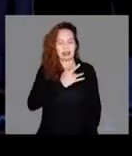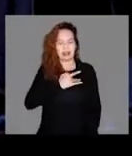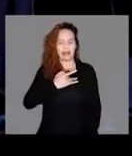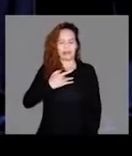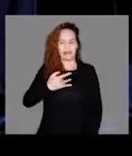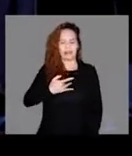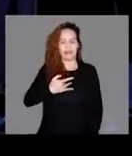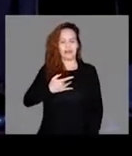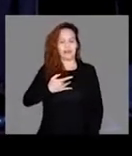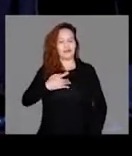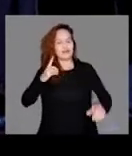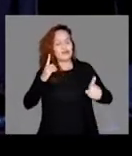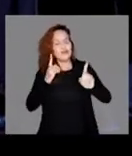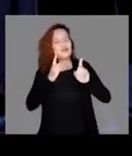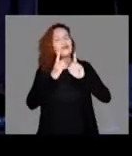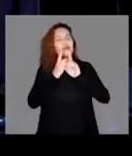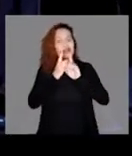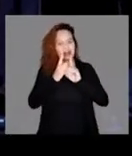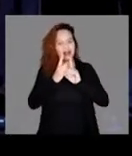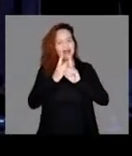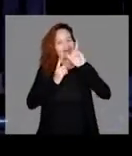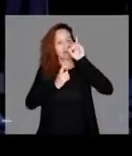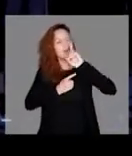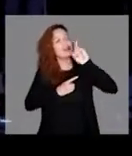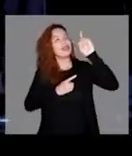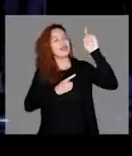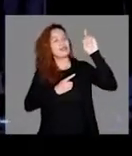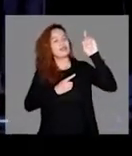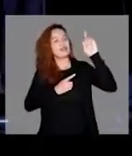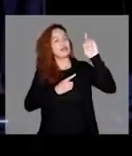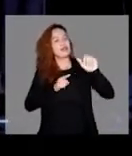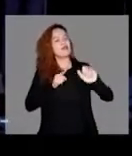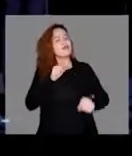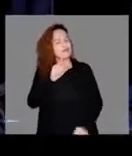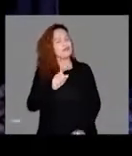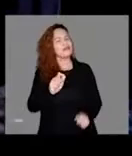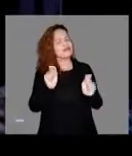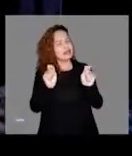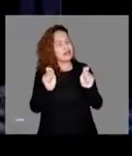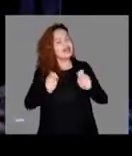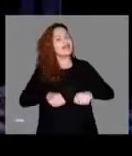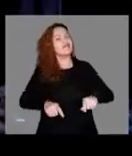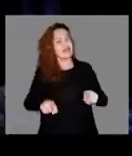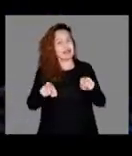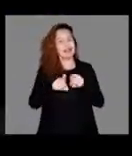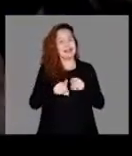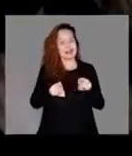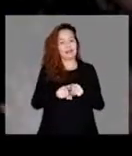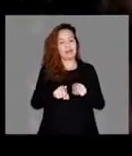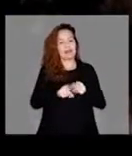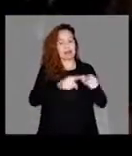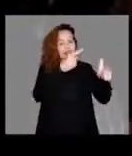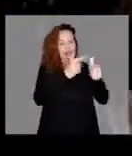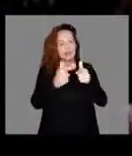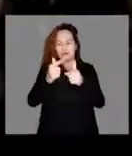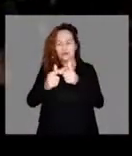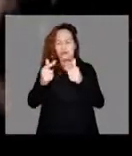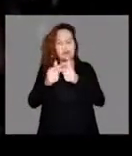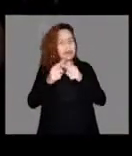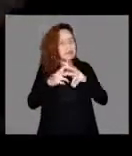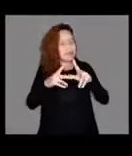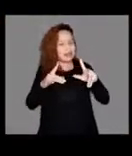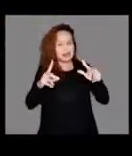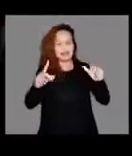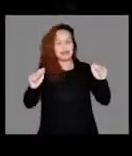eu tenho um encontro com Deus. Se prepare, porque chegou a hora e os milagres já